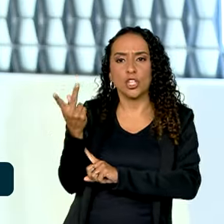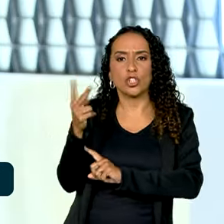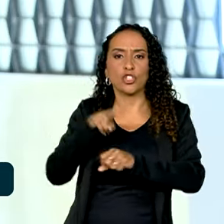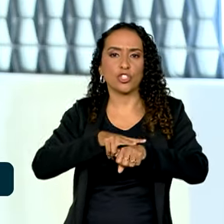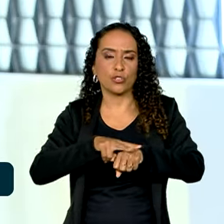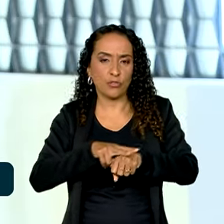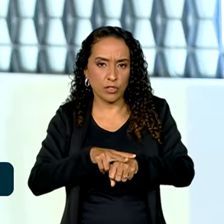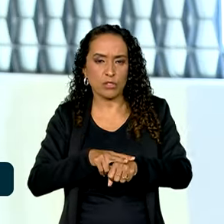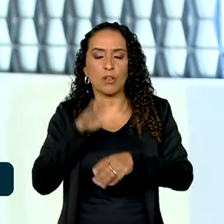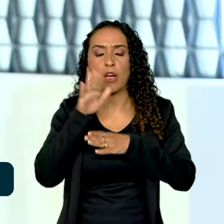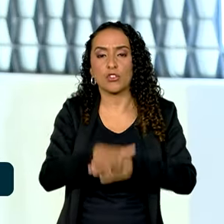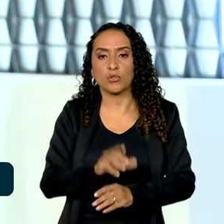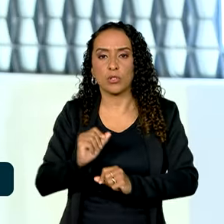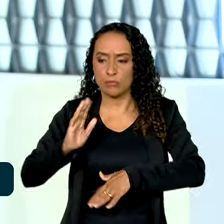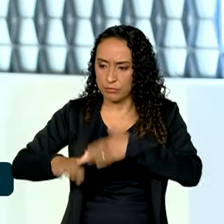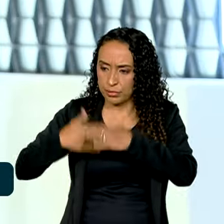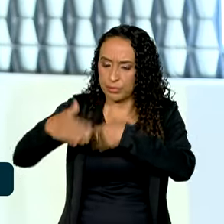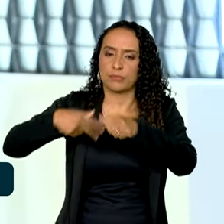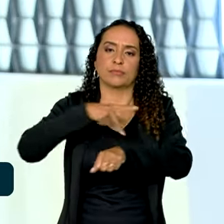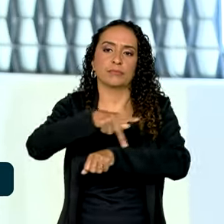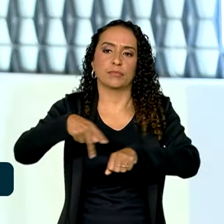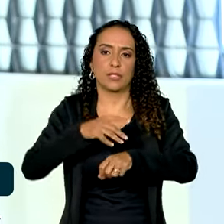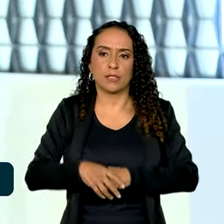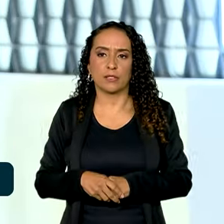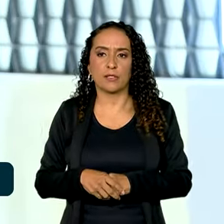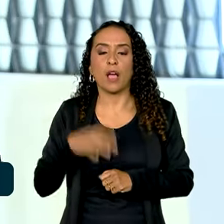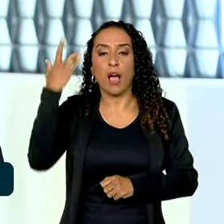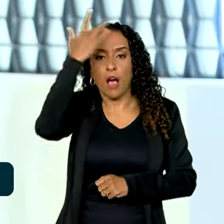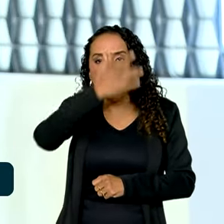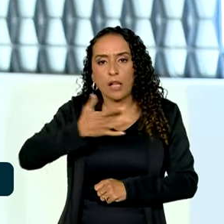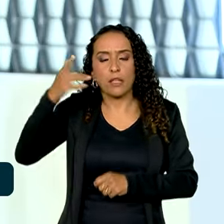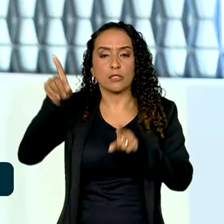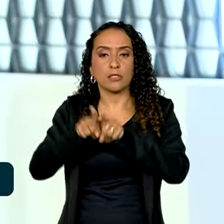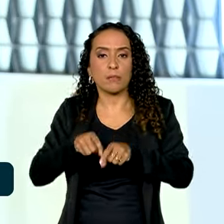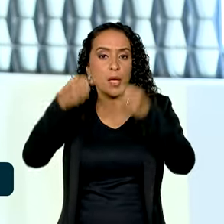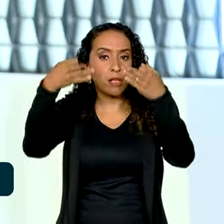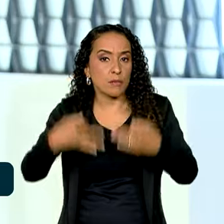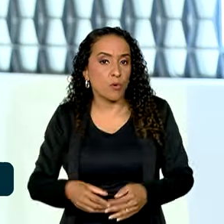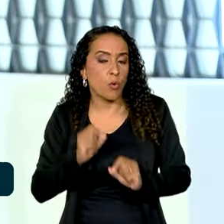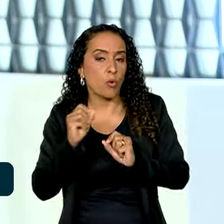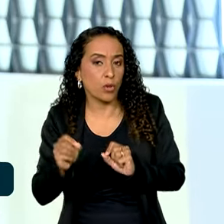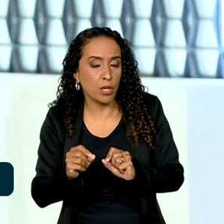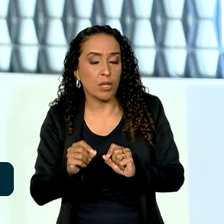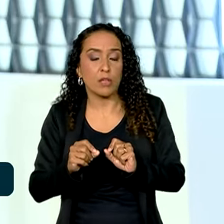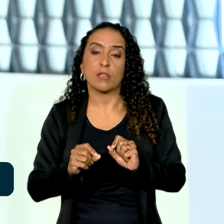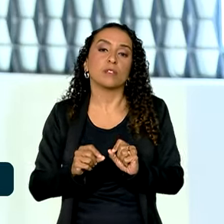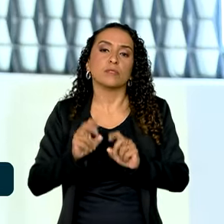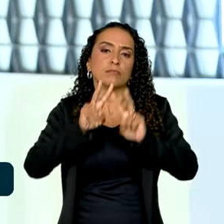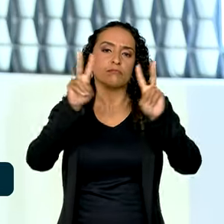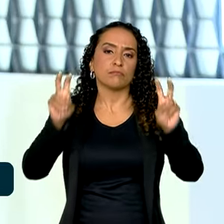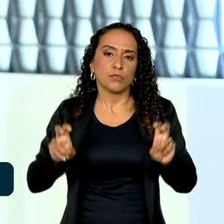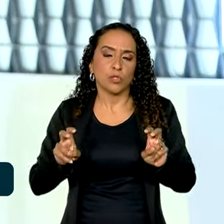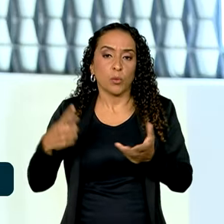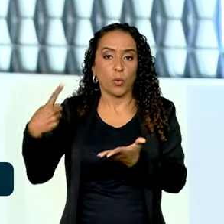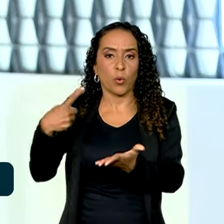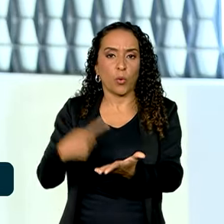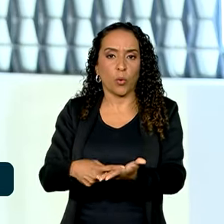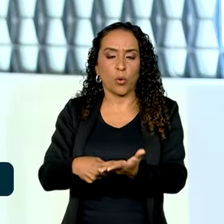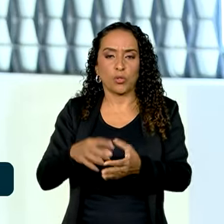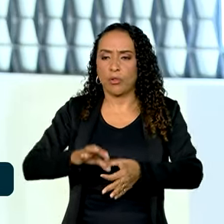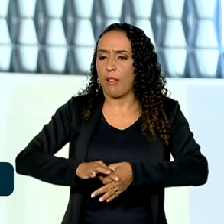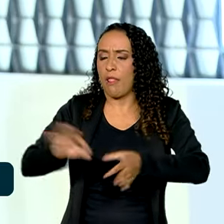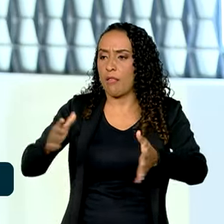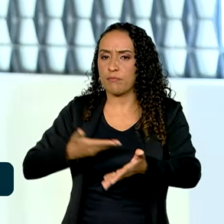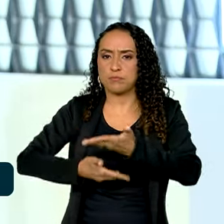tudo isso ajuda no crescimento do país. Fernando Haddad destacou também, falou, sobre esse acordo de livre